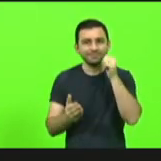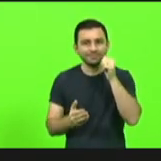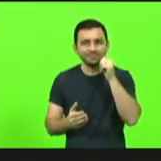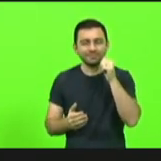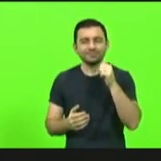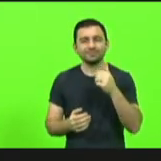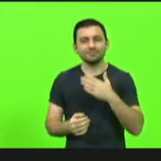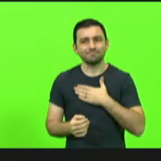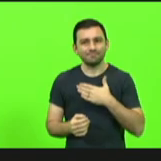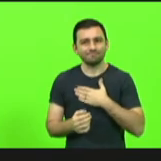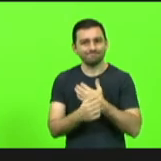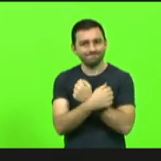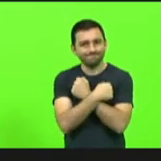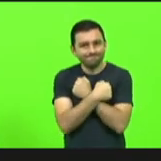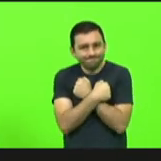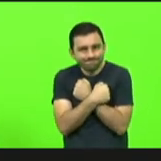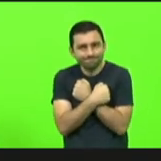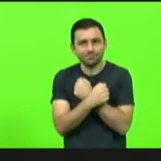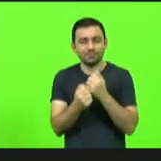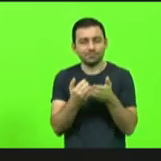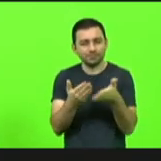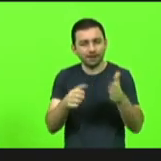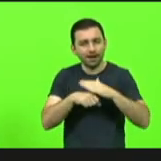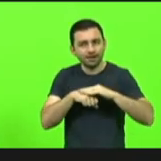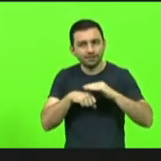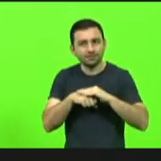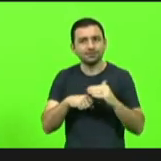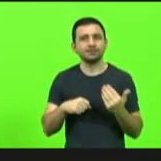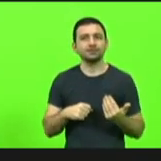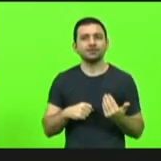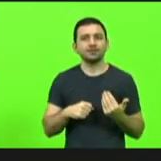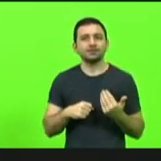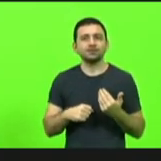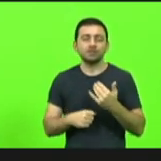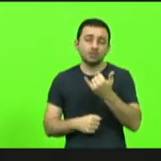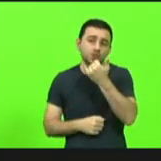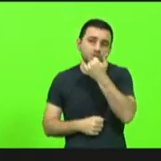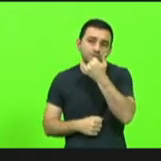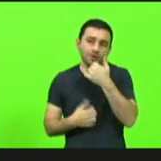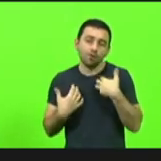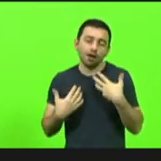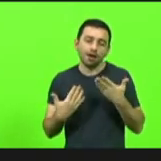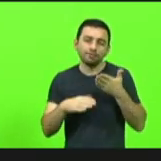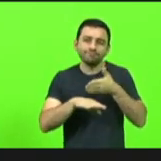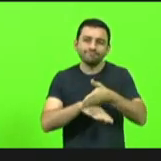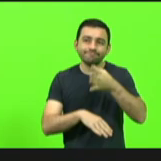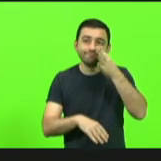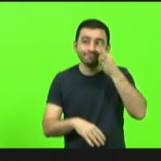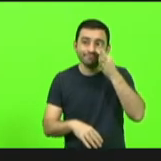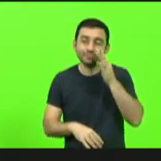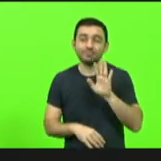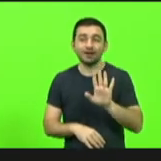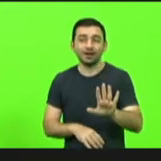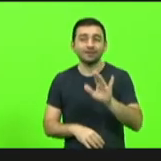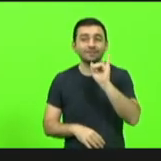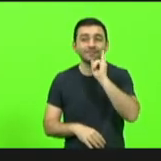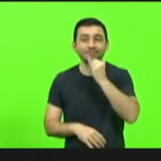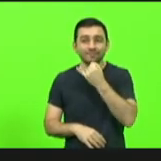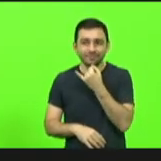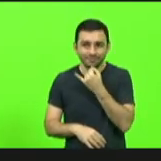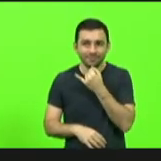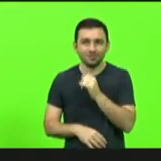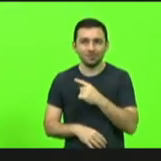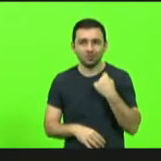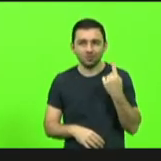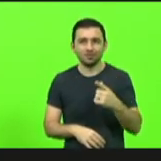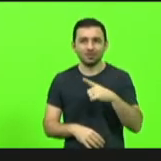meu abraço, o meu carinho, desculpa, eu queria estar aí presente, mas infelizmente a gente tem um